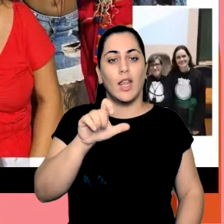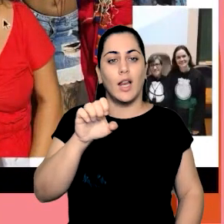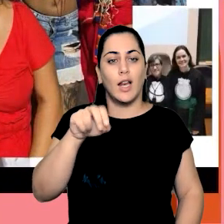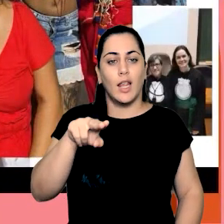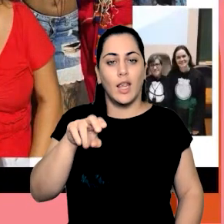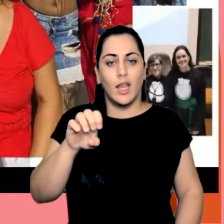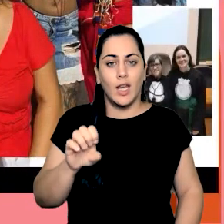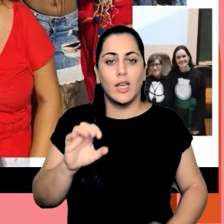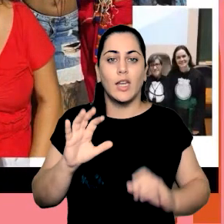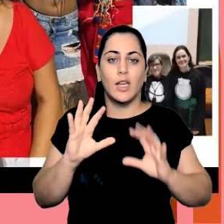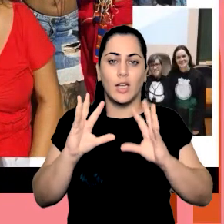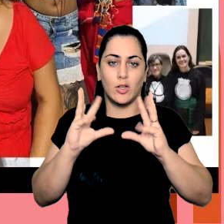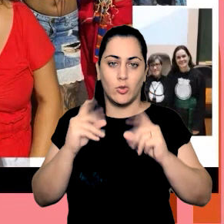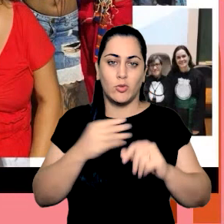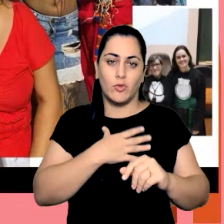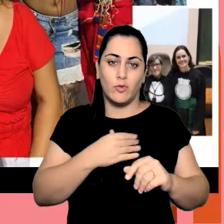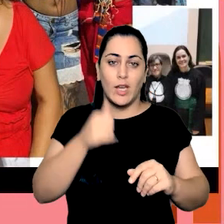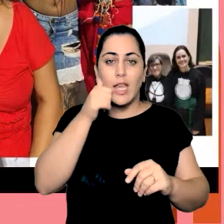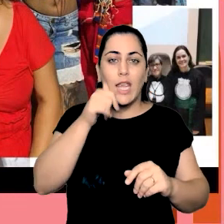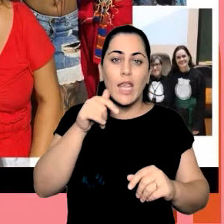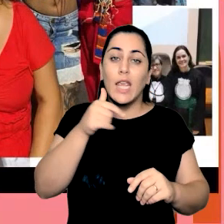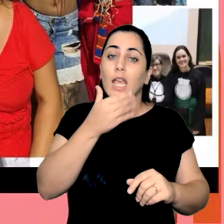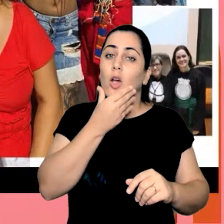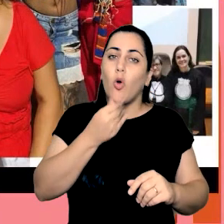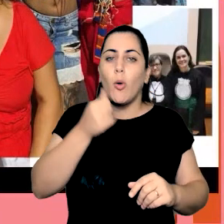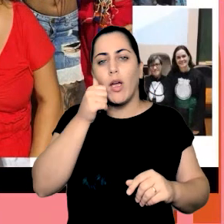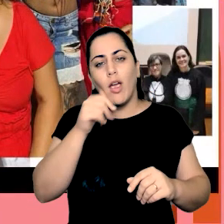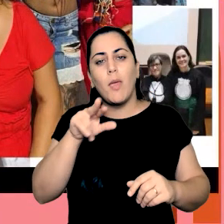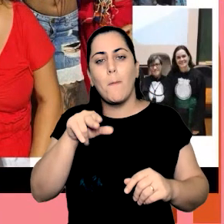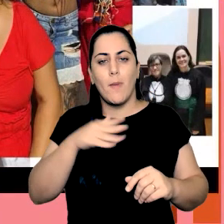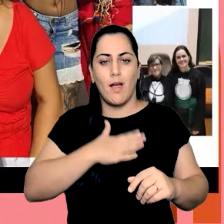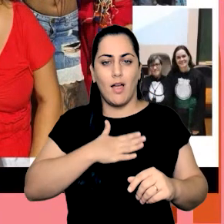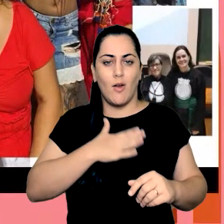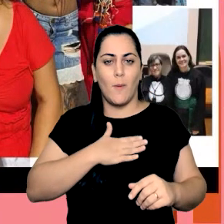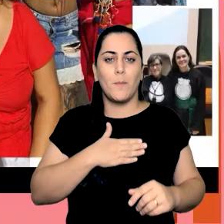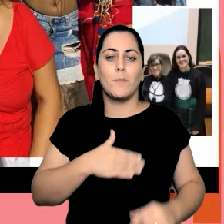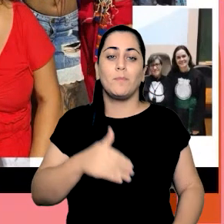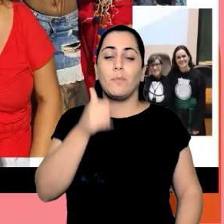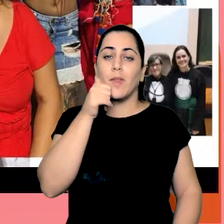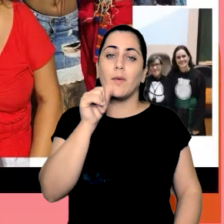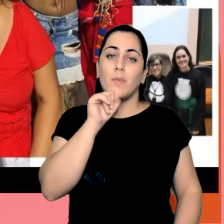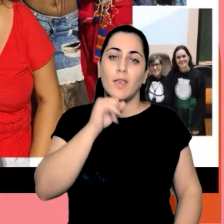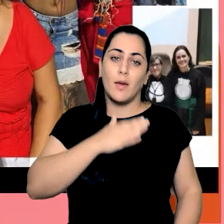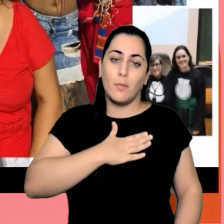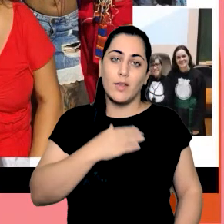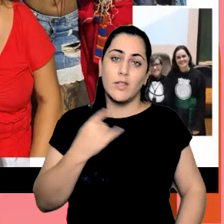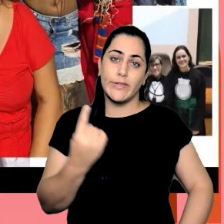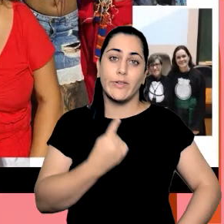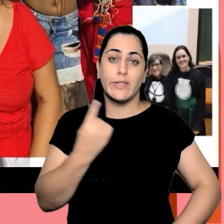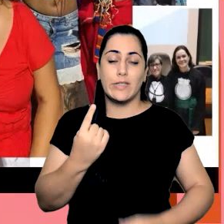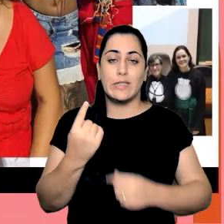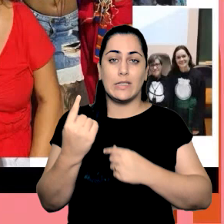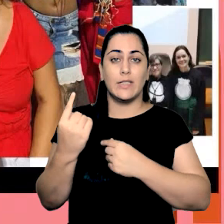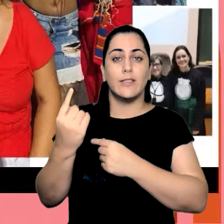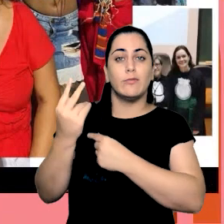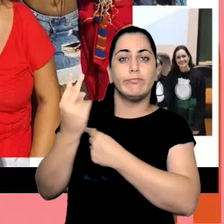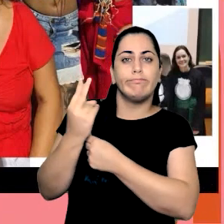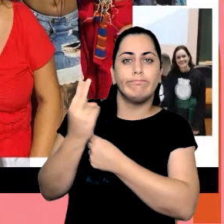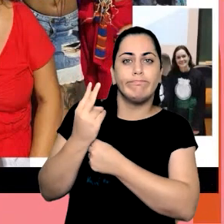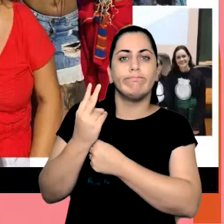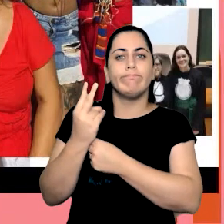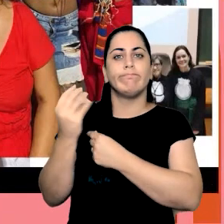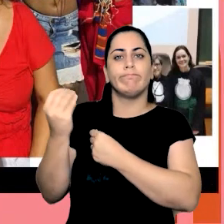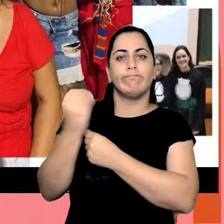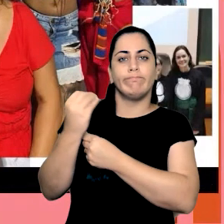todos aqui são filhos de Helene, mamãe, por ela, por uma mulher, uma mãe solo, hoje eu estou aqui,